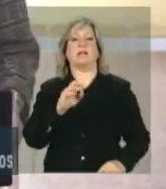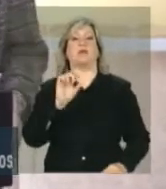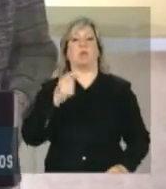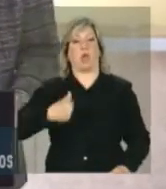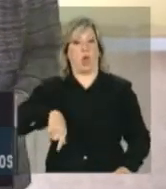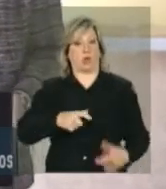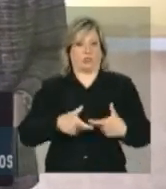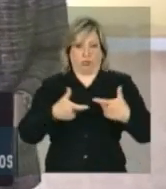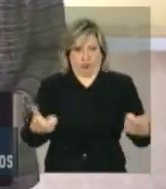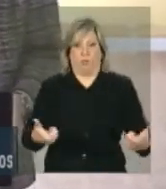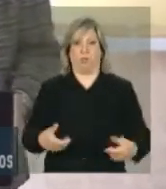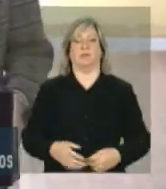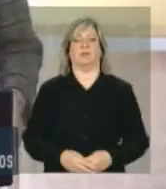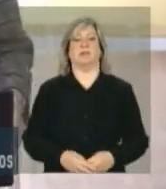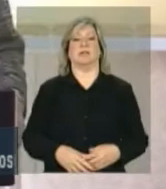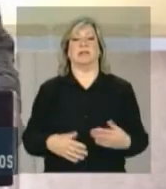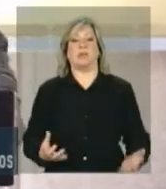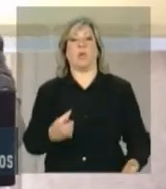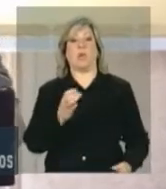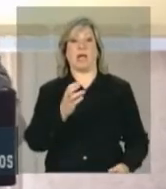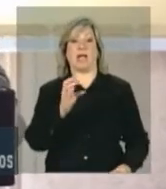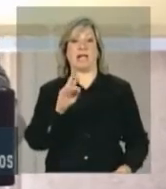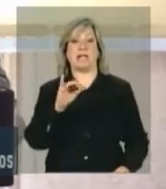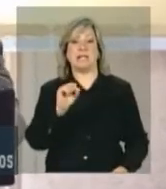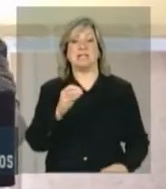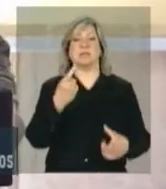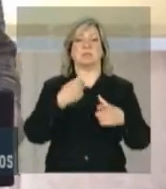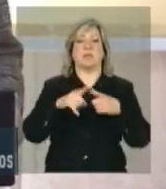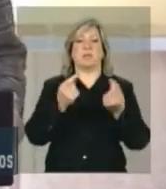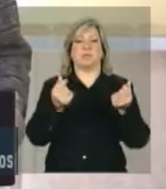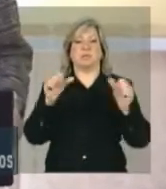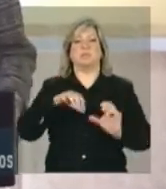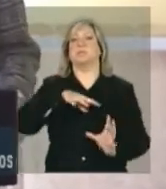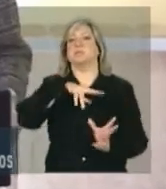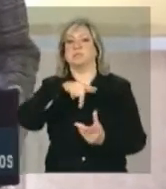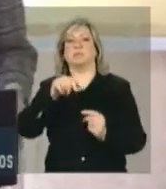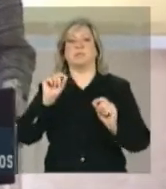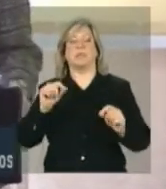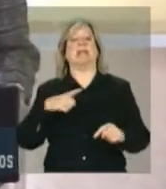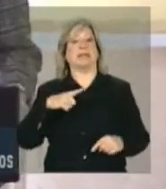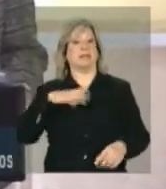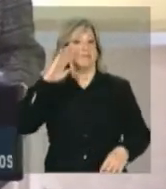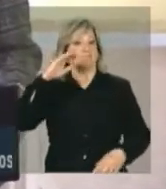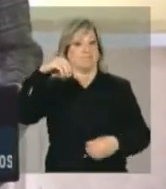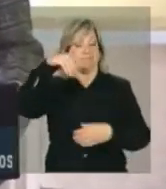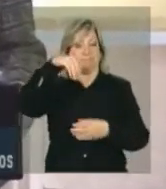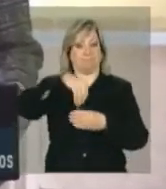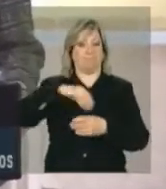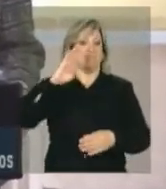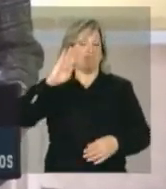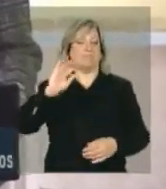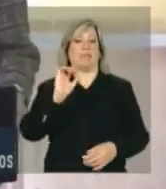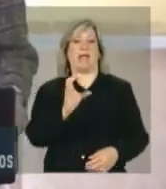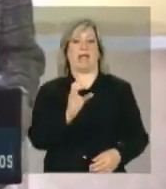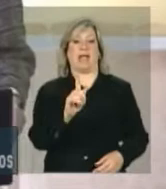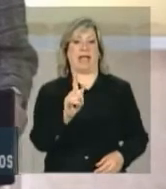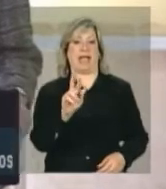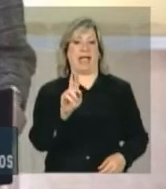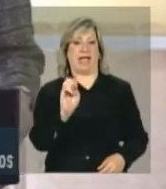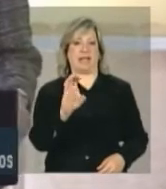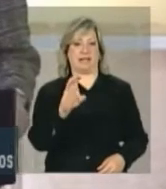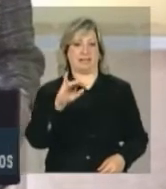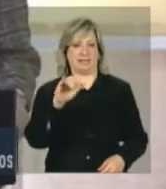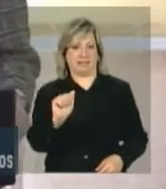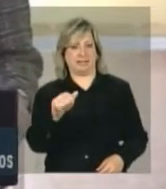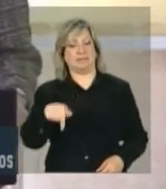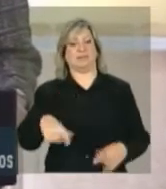sucesso. A crise atual tem, na Grécia, um de seus pontos de maior irradiação e está